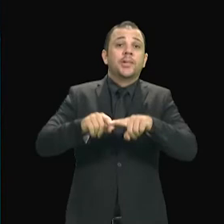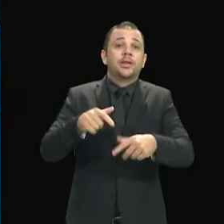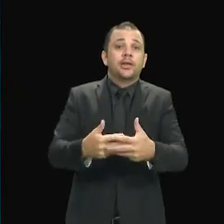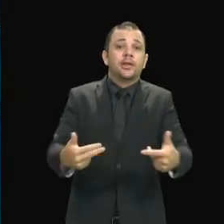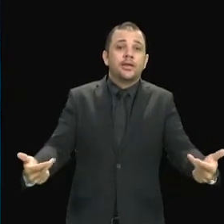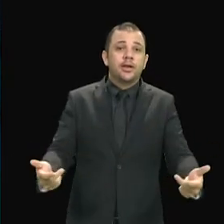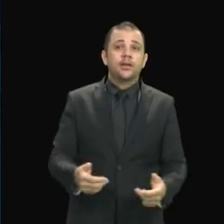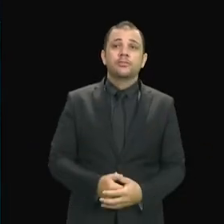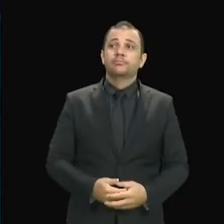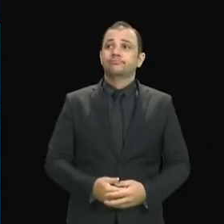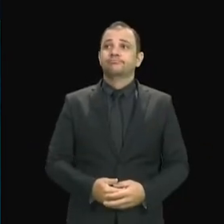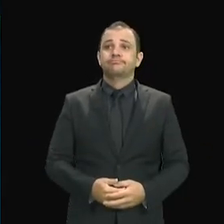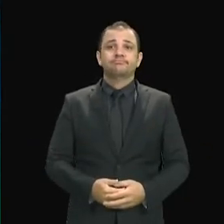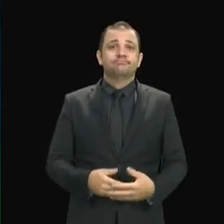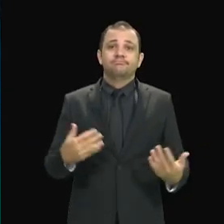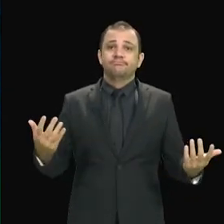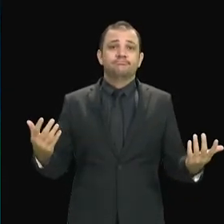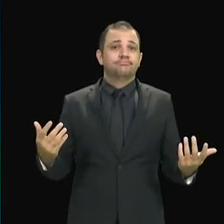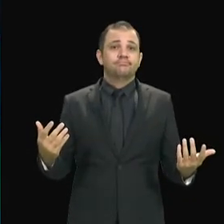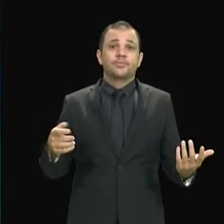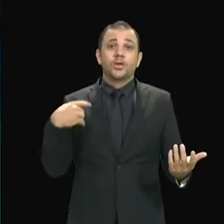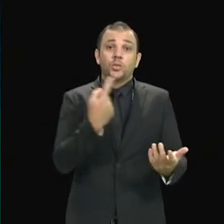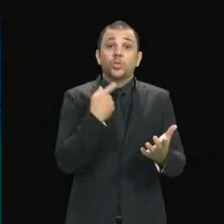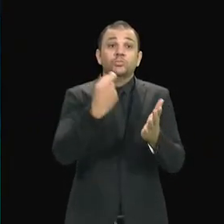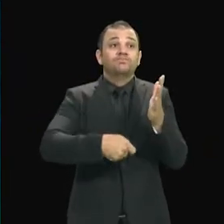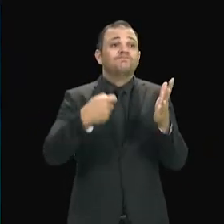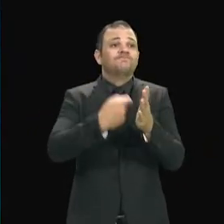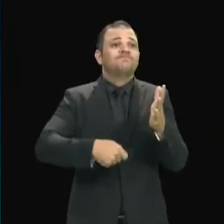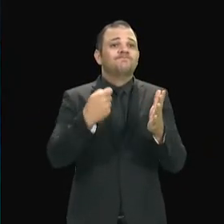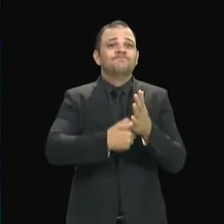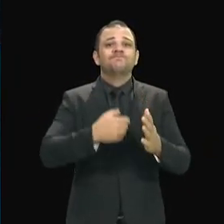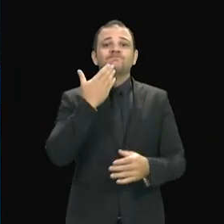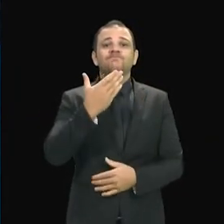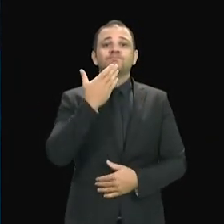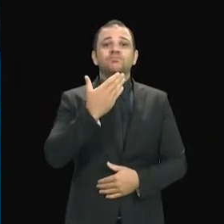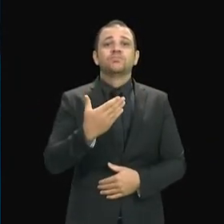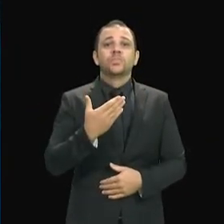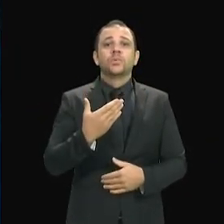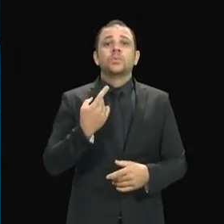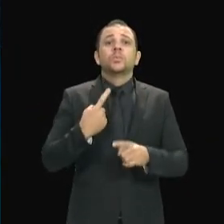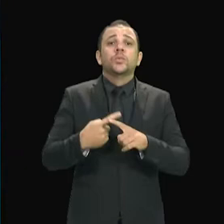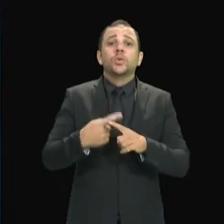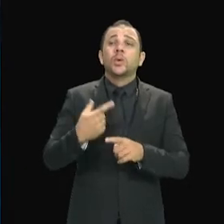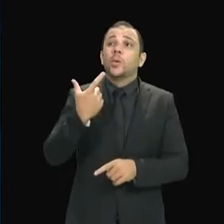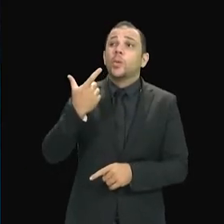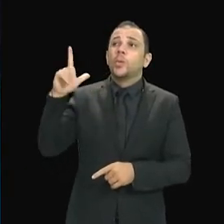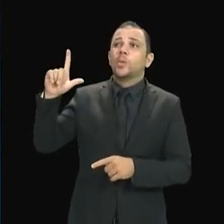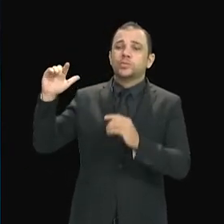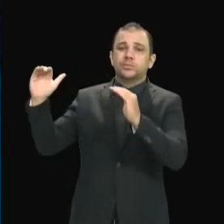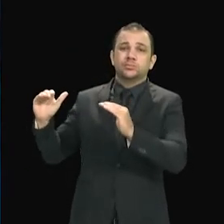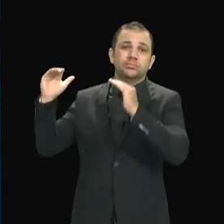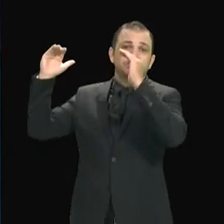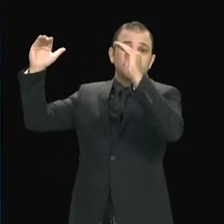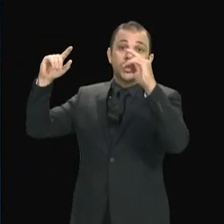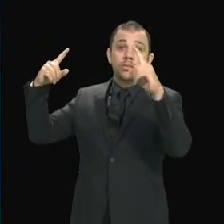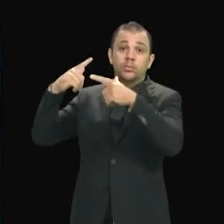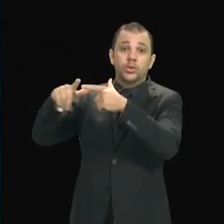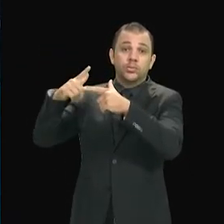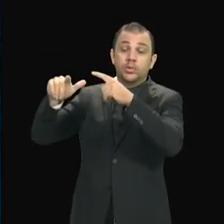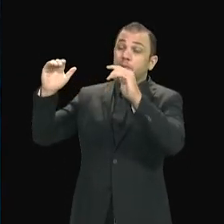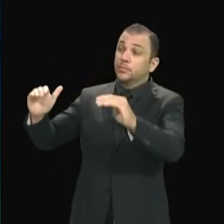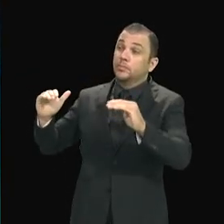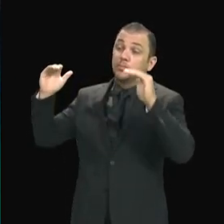os desafios maiores, mais ousados, a gente sabia que não dava para resolver naquele momento.